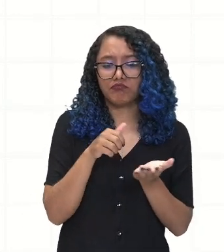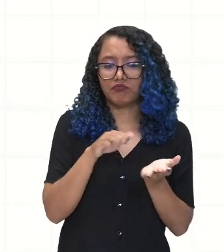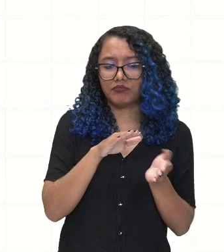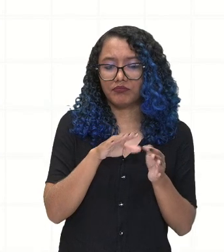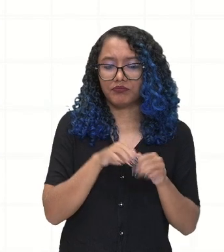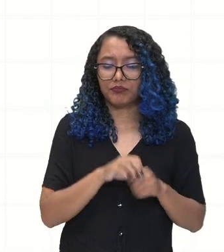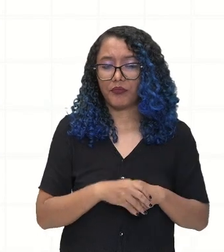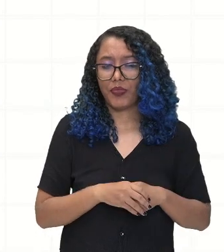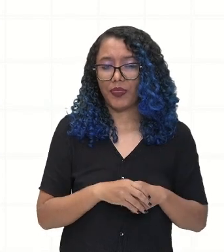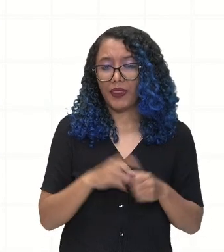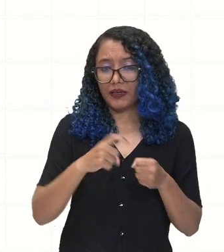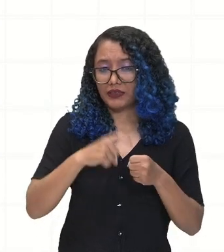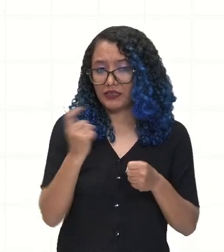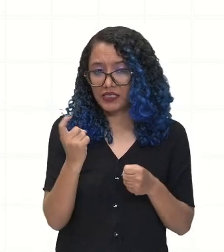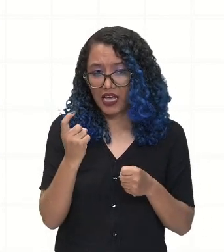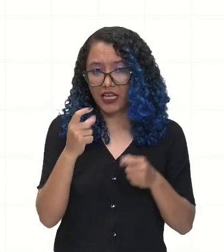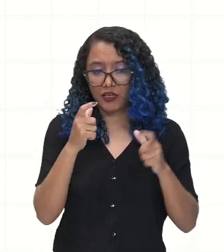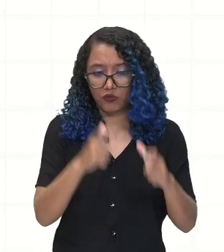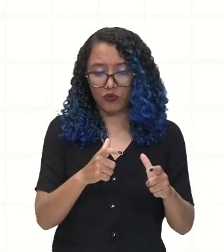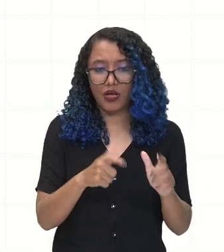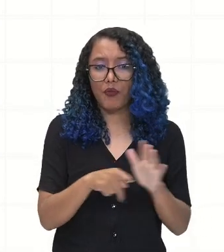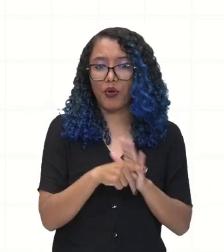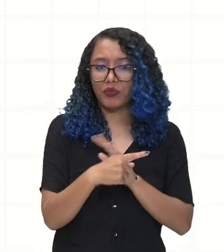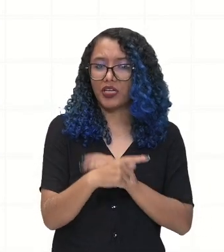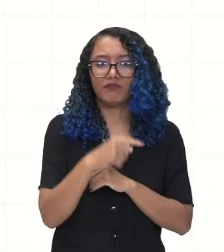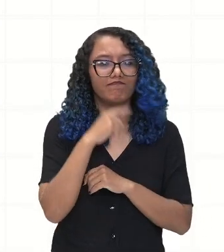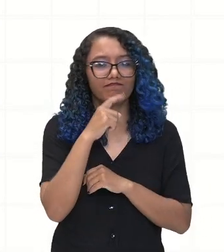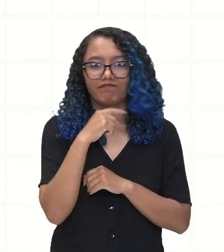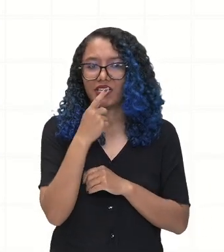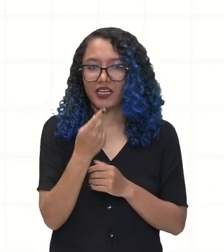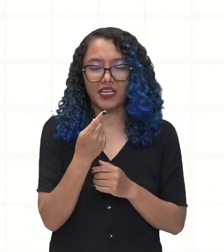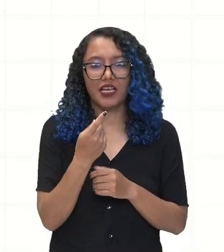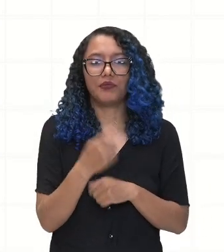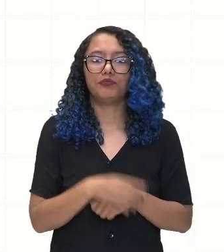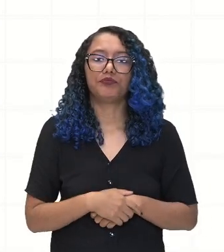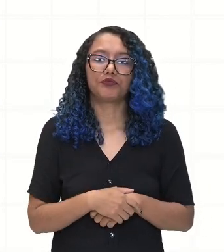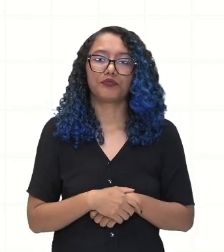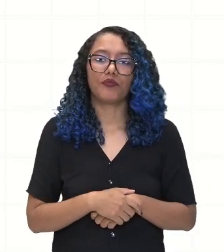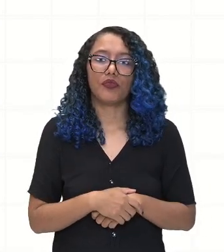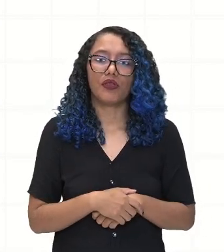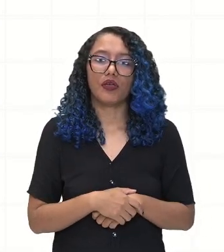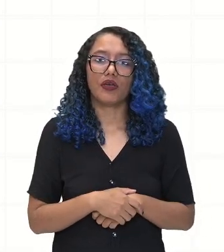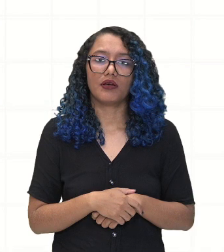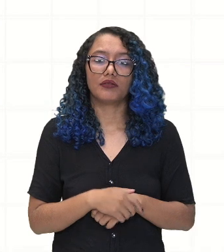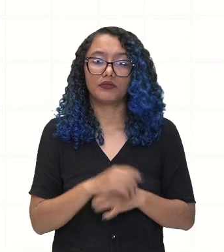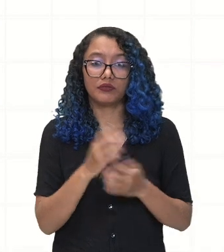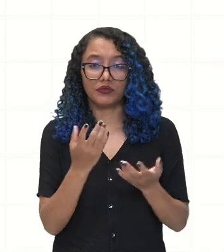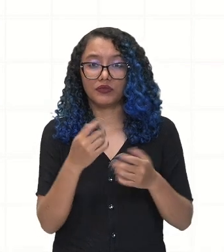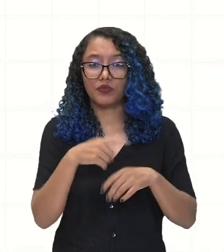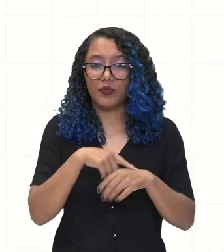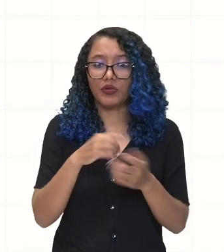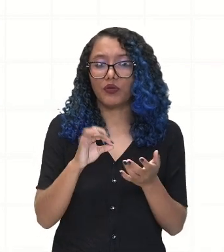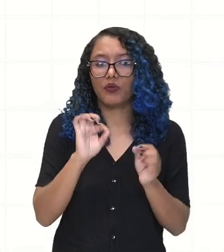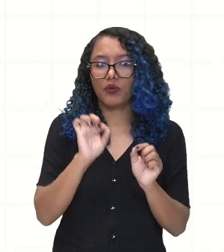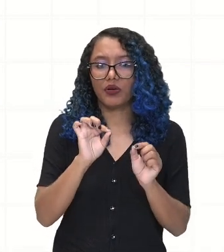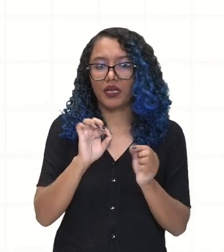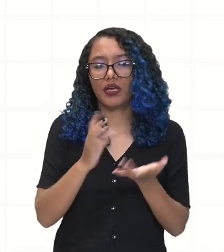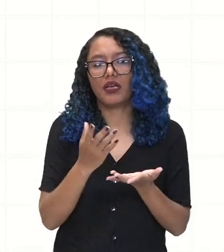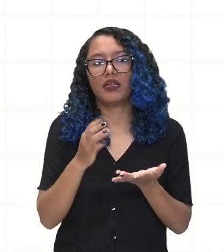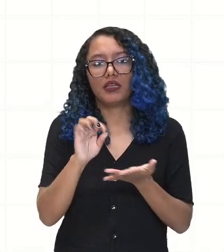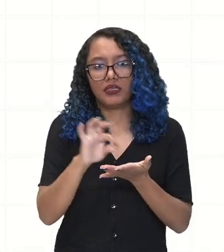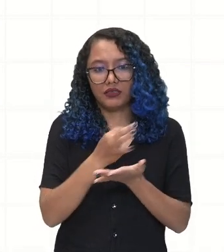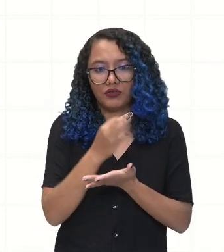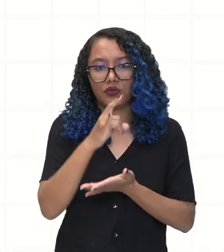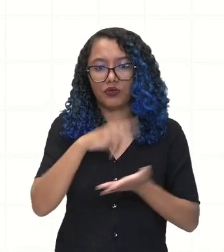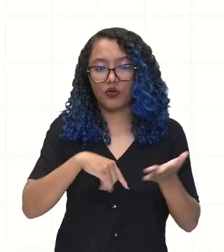assinatura do Tratado de Madri em 1750. Mas professora, por que os